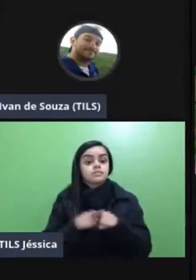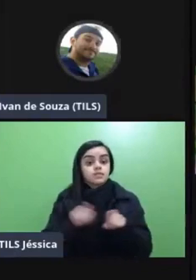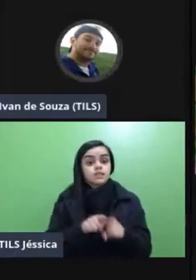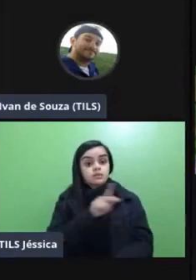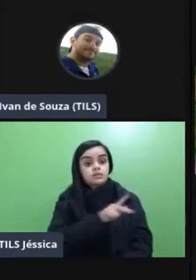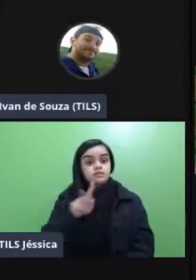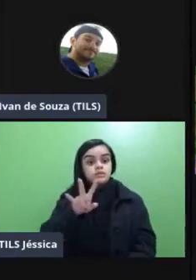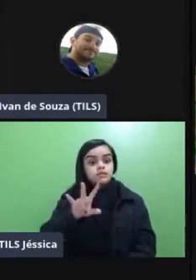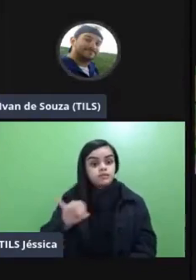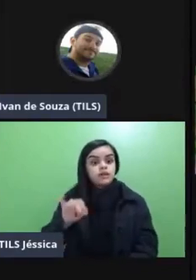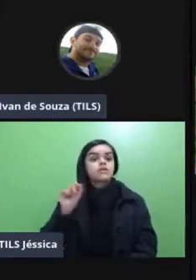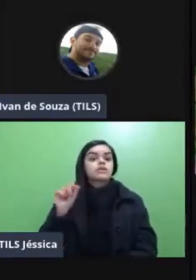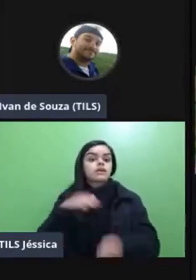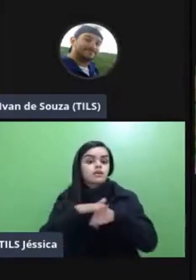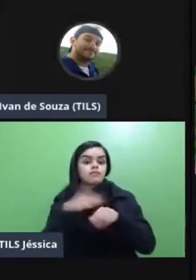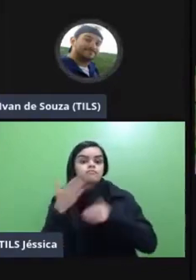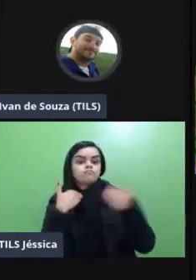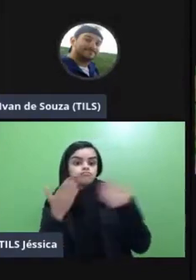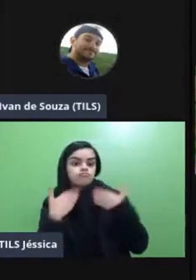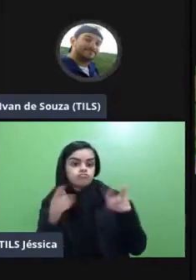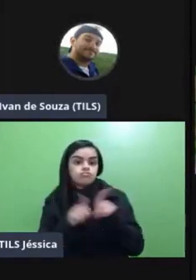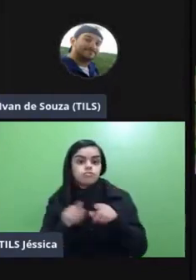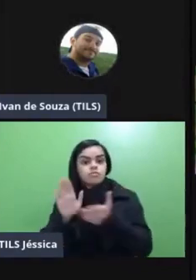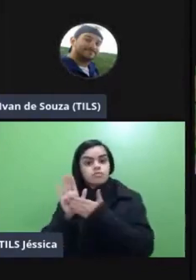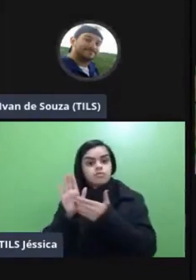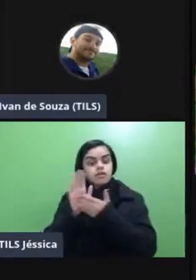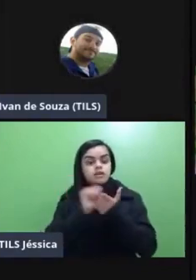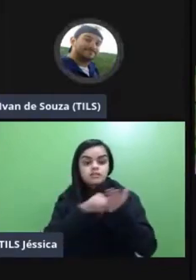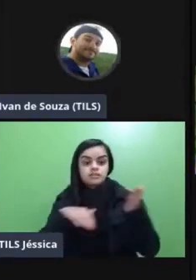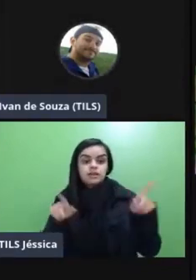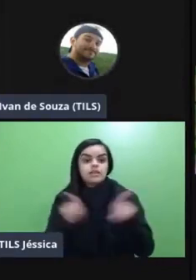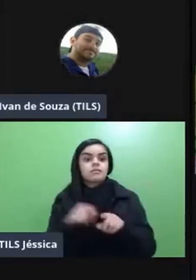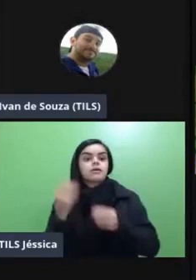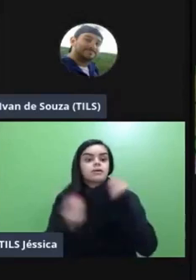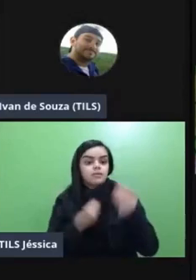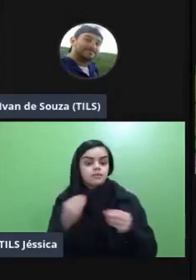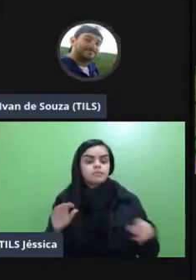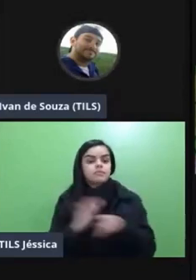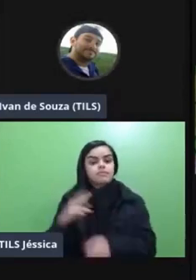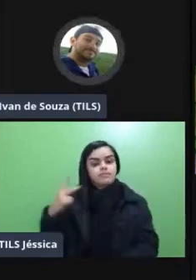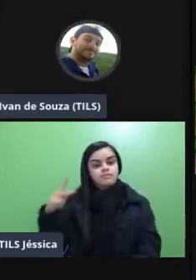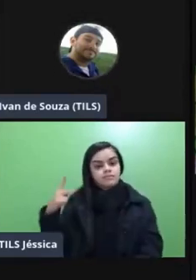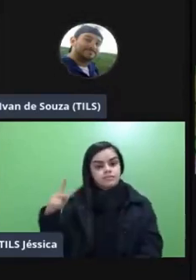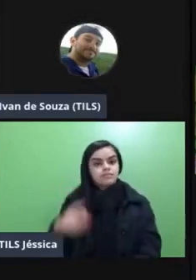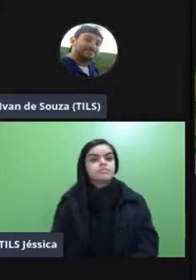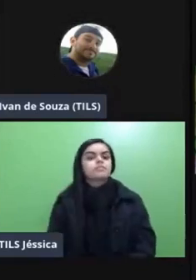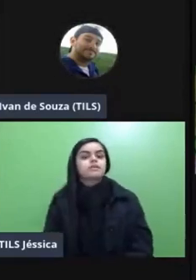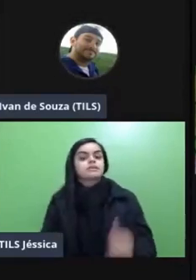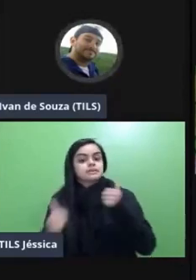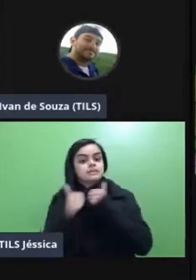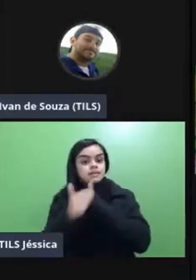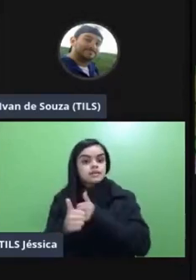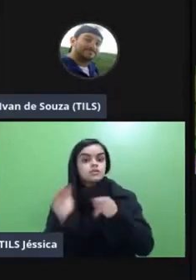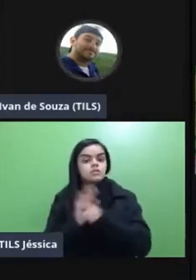fazer uma conversa dialógica ou vai propor uma atividade ali mas mediada por ele também baseado nesses nesse